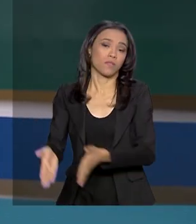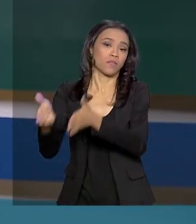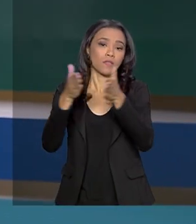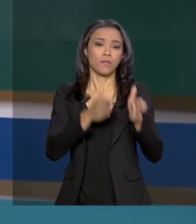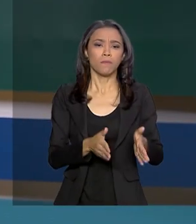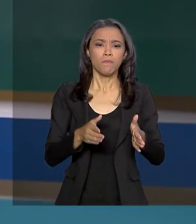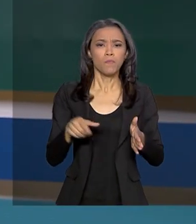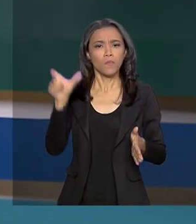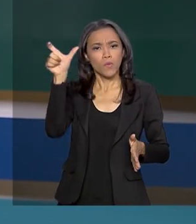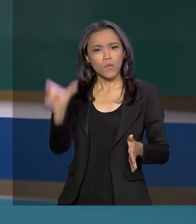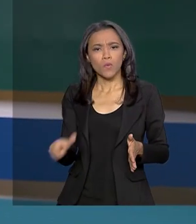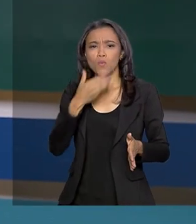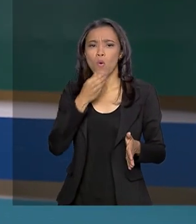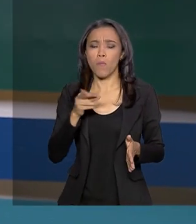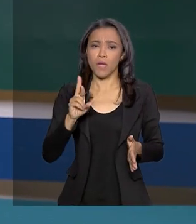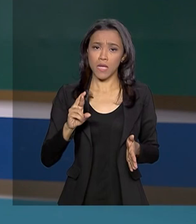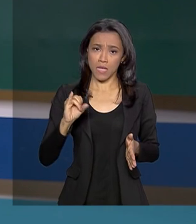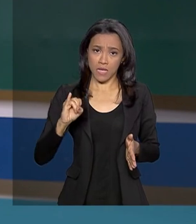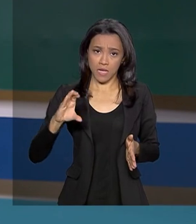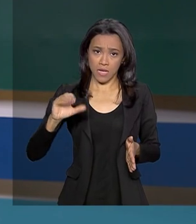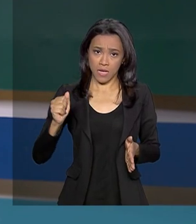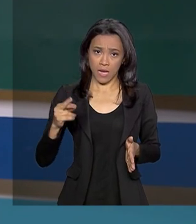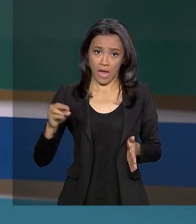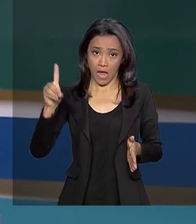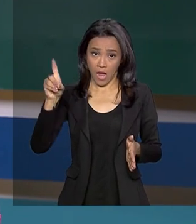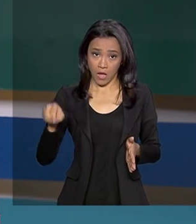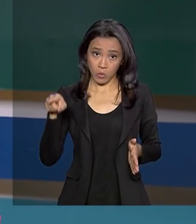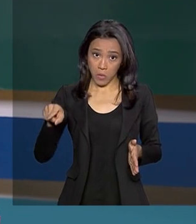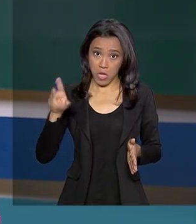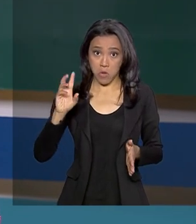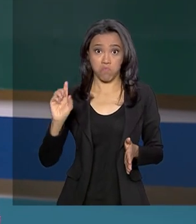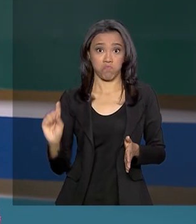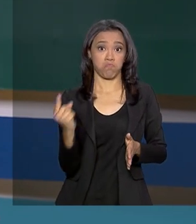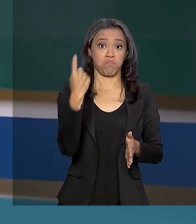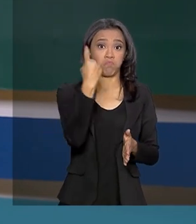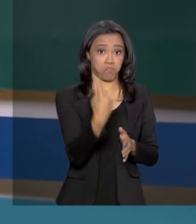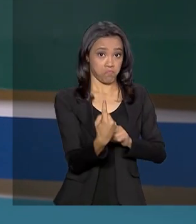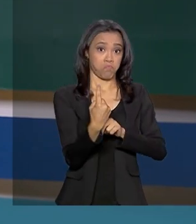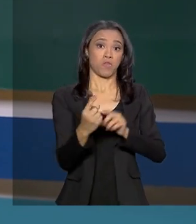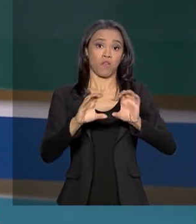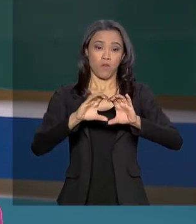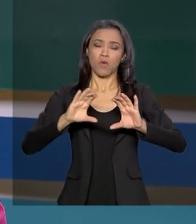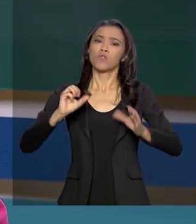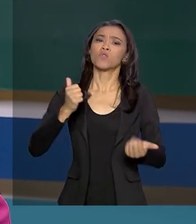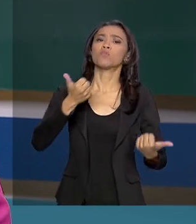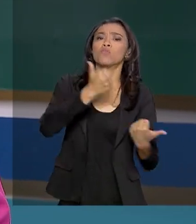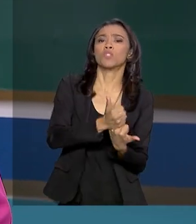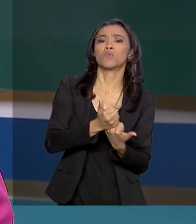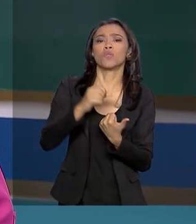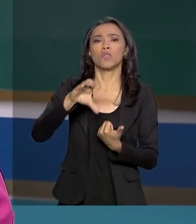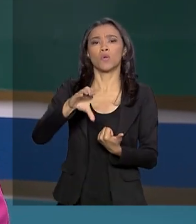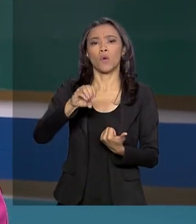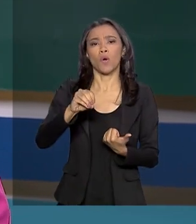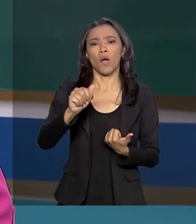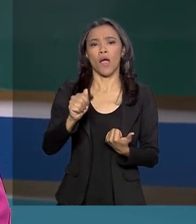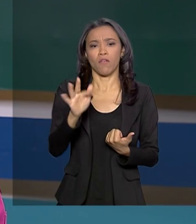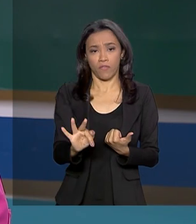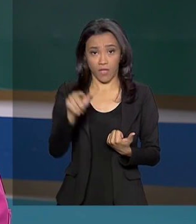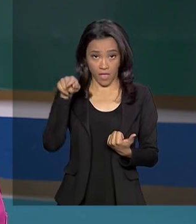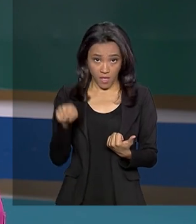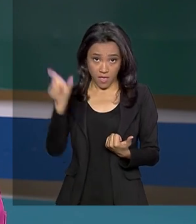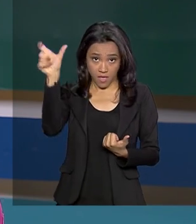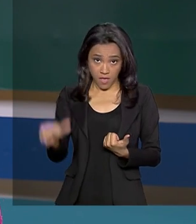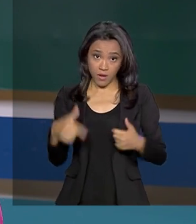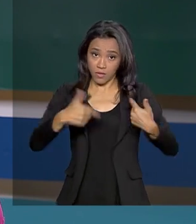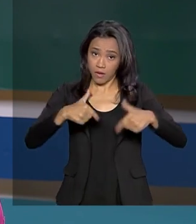Ricardo Leal vai comandar a nova unidade de inteligência financeira que está substituindo o COAF. Ele é servidor de carreira do Banco Central